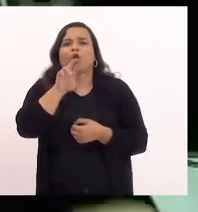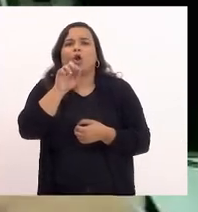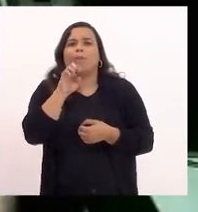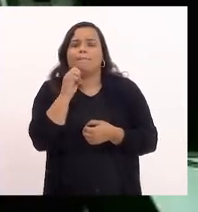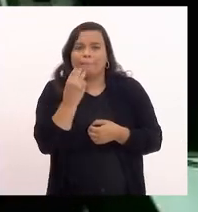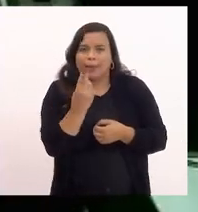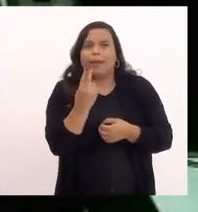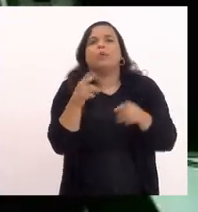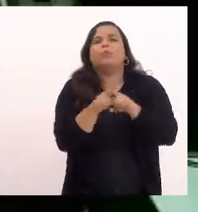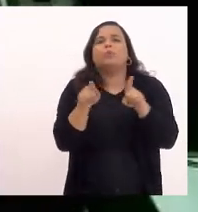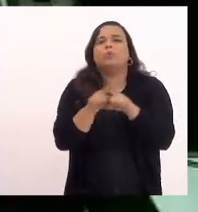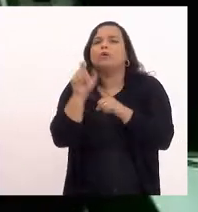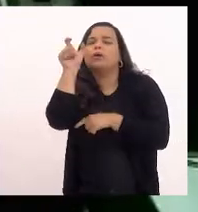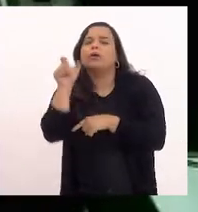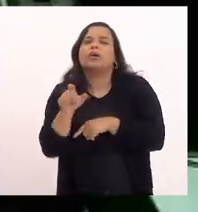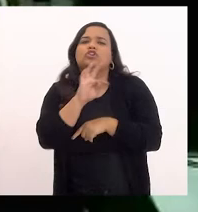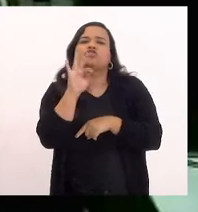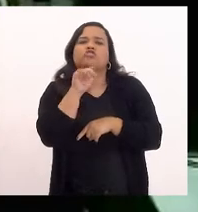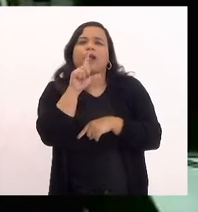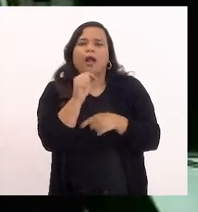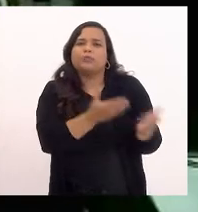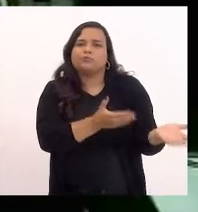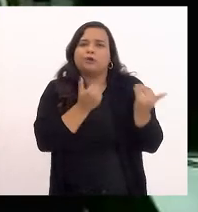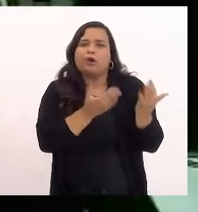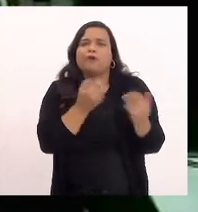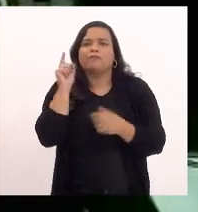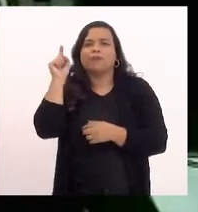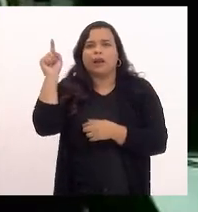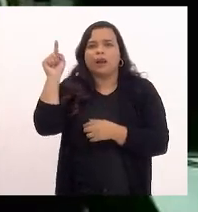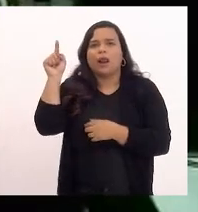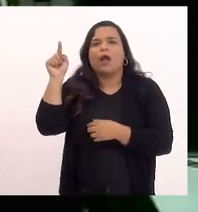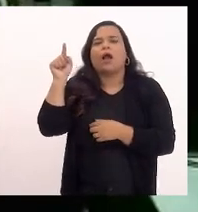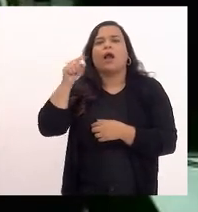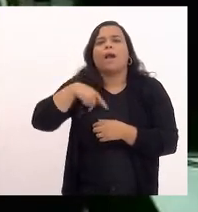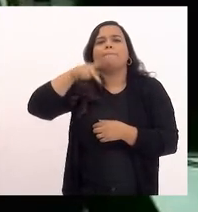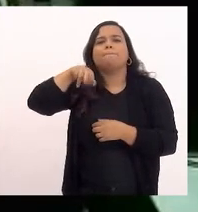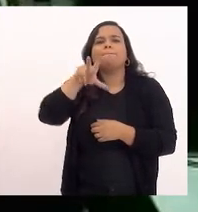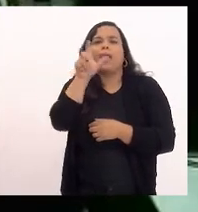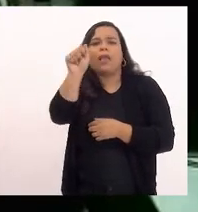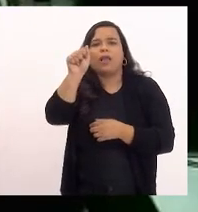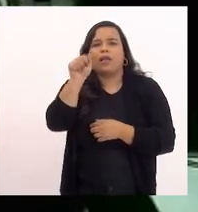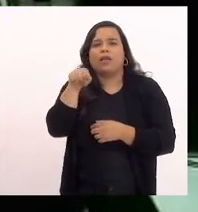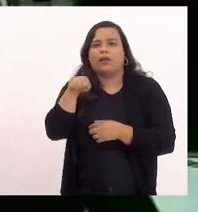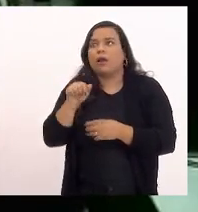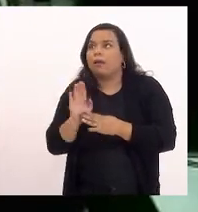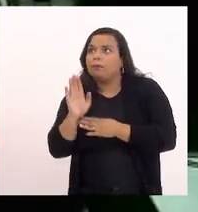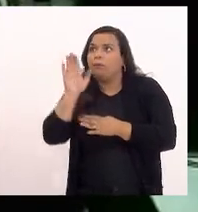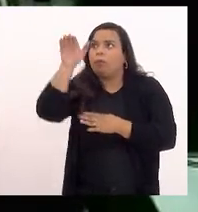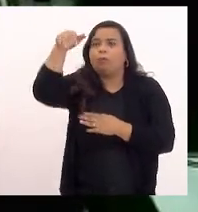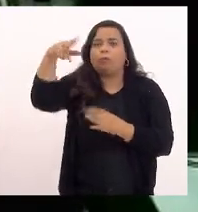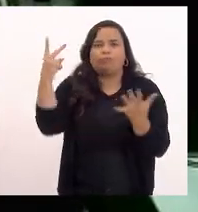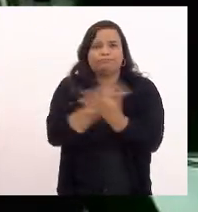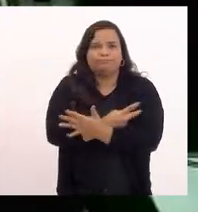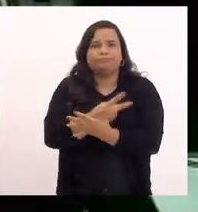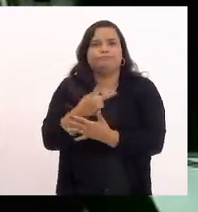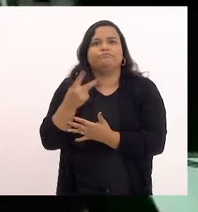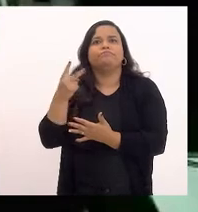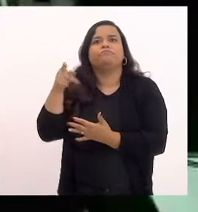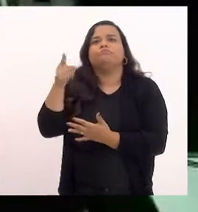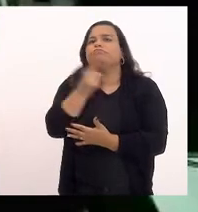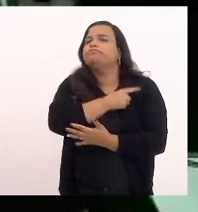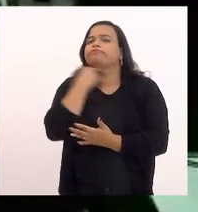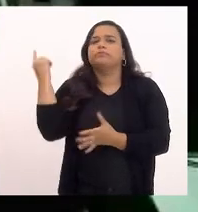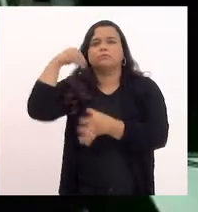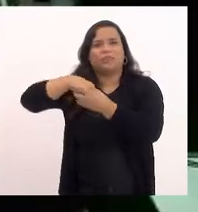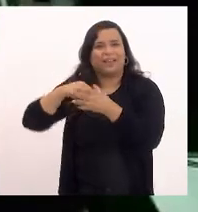jovem de 16 anos assassinado no Morro da Fé no Complexo da Fé dentro de casa mas nós conseguimos organizar